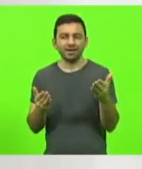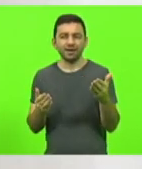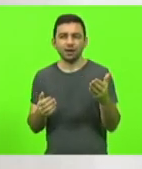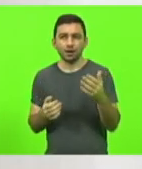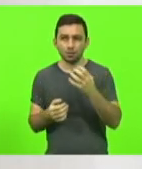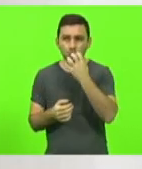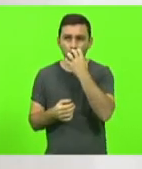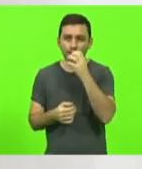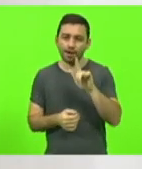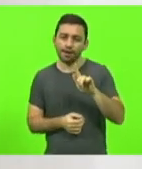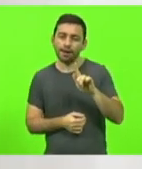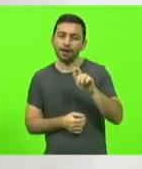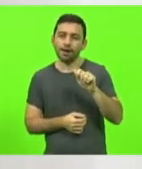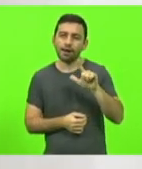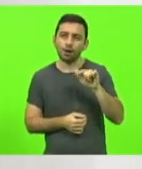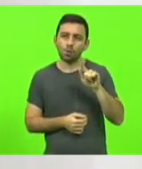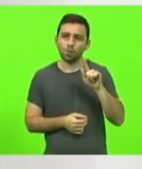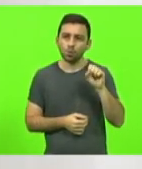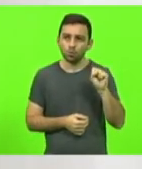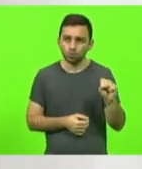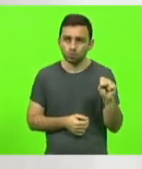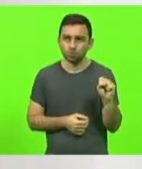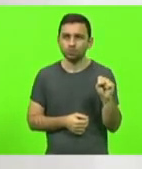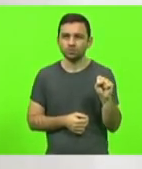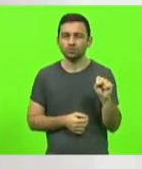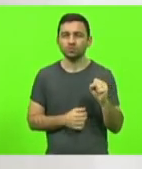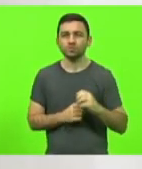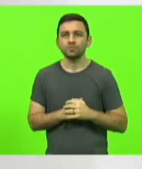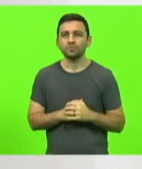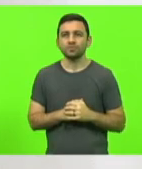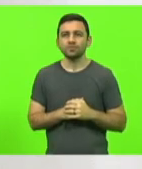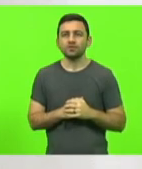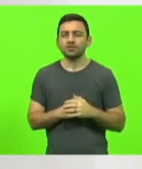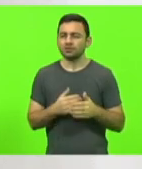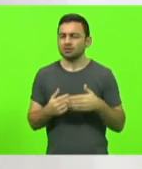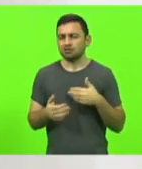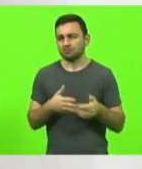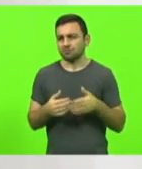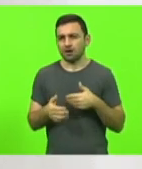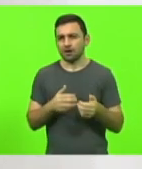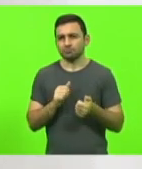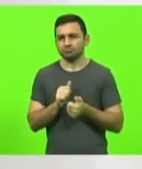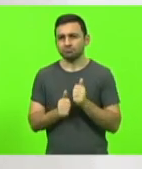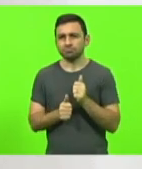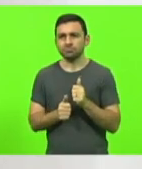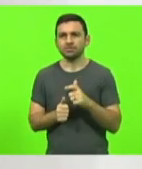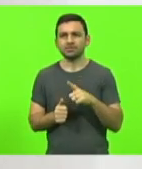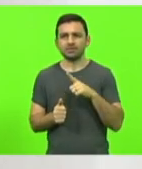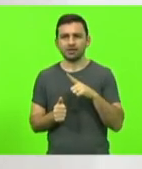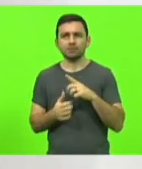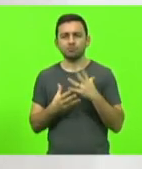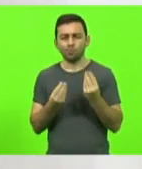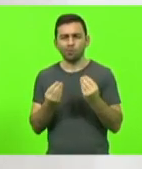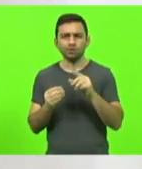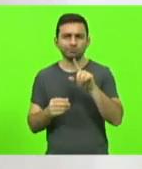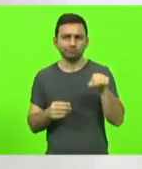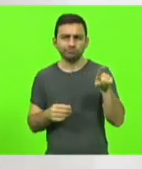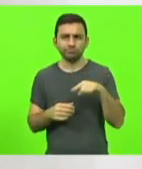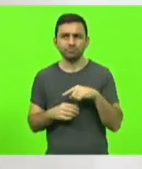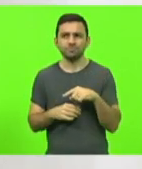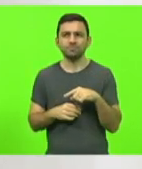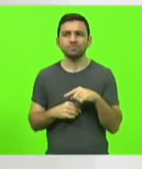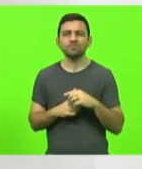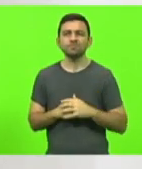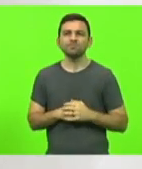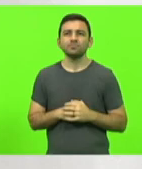projeto não tratava só de galgos, tratava de cães de uma maneira geral qualquer competição de cães e trazia diversas exceções ali. Então,